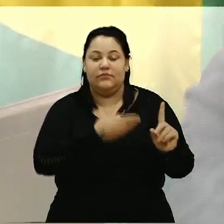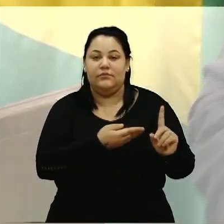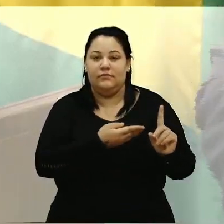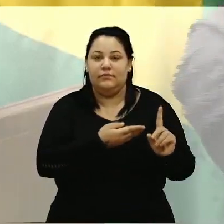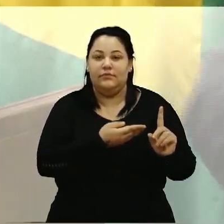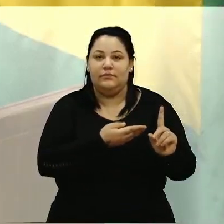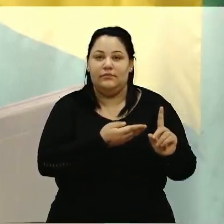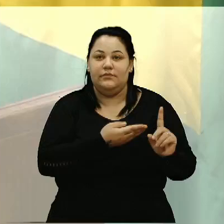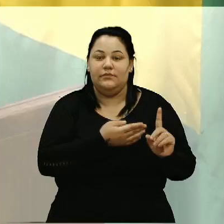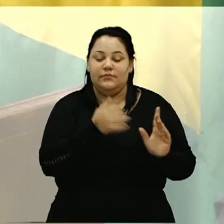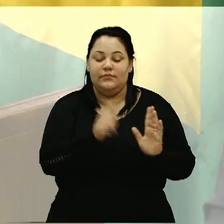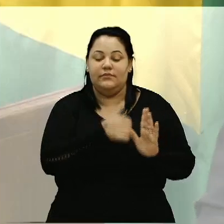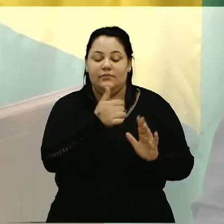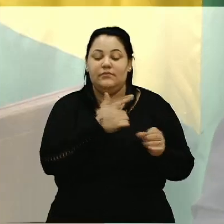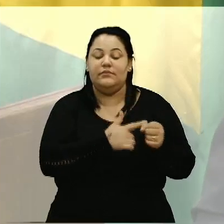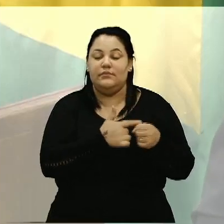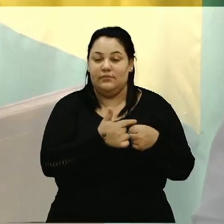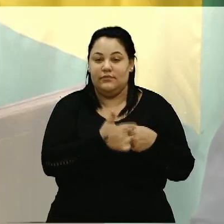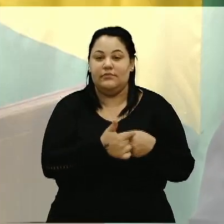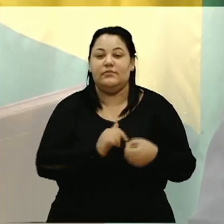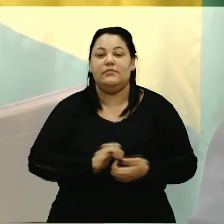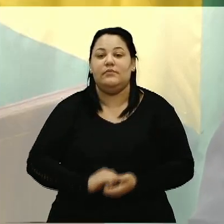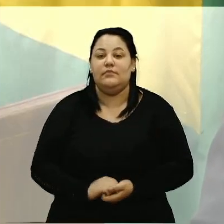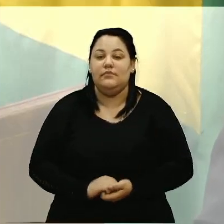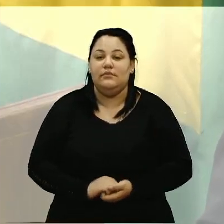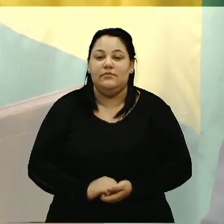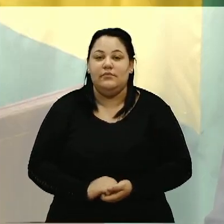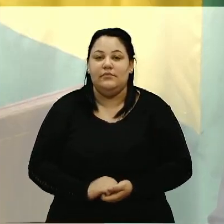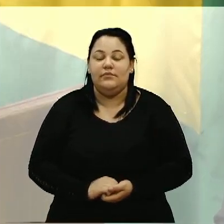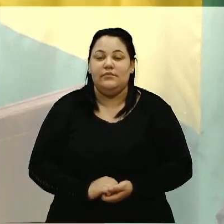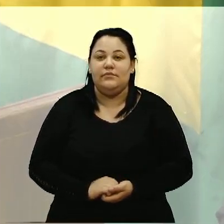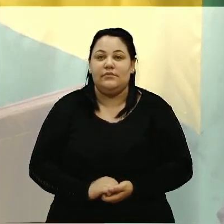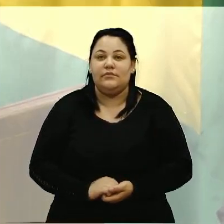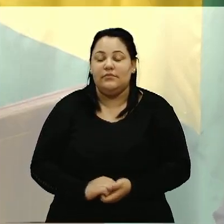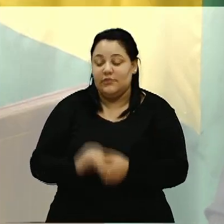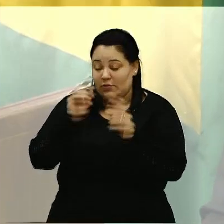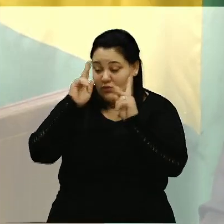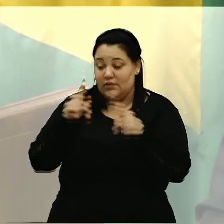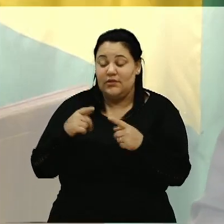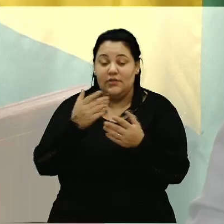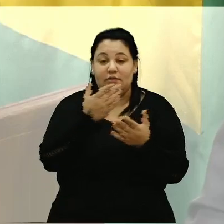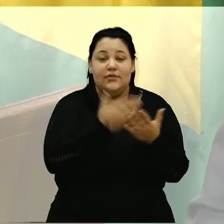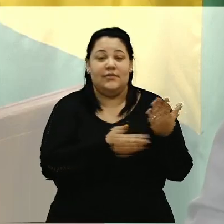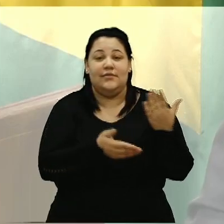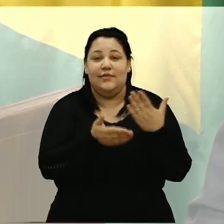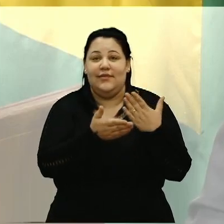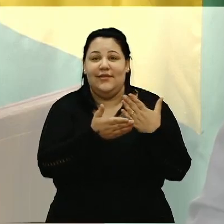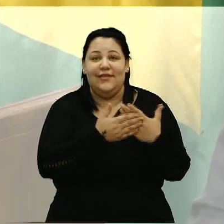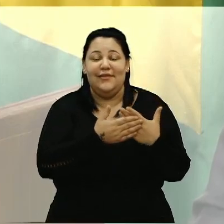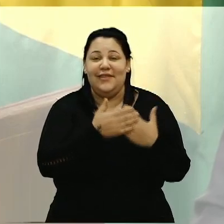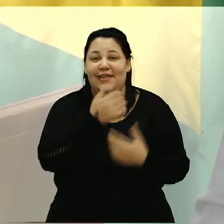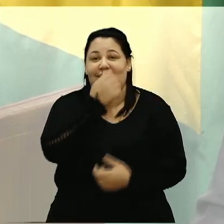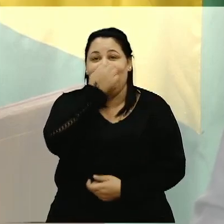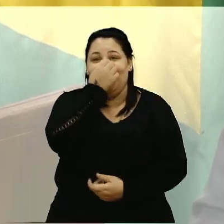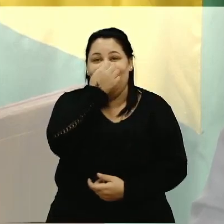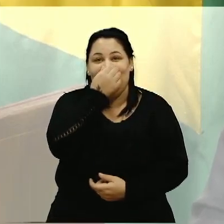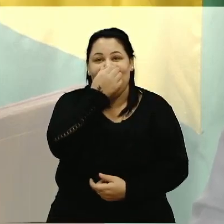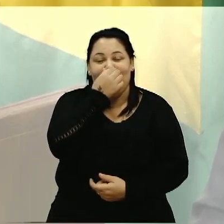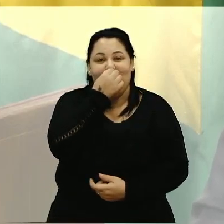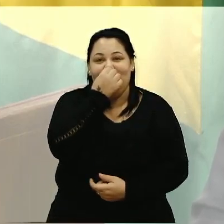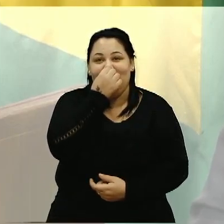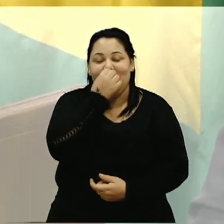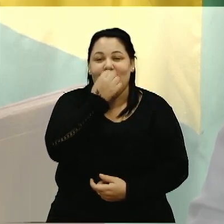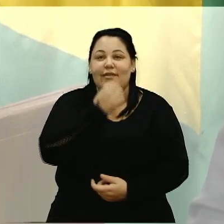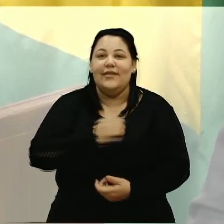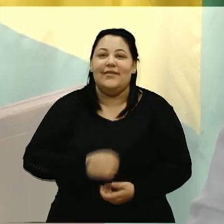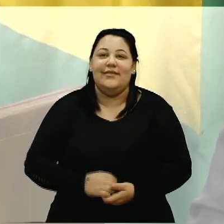reconhecer todo o esforço pela